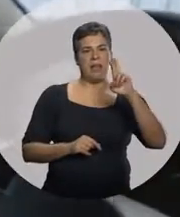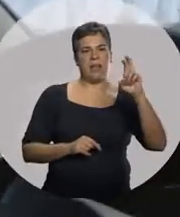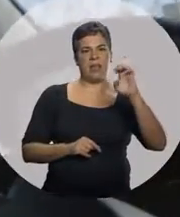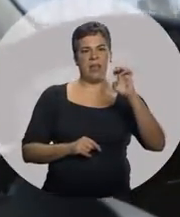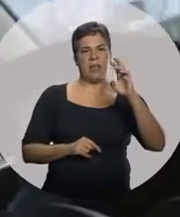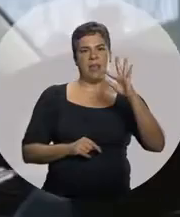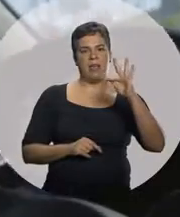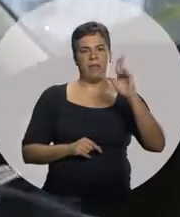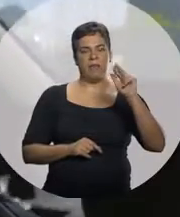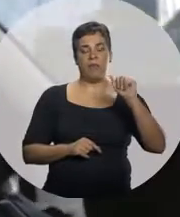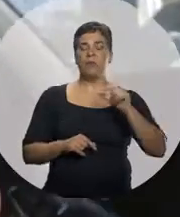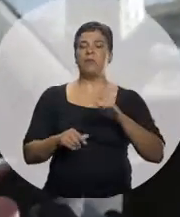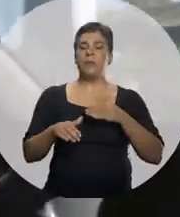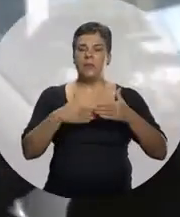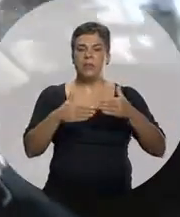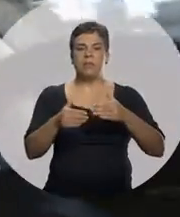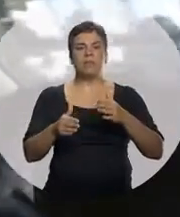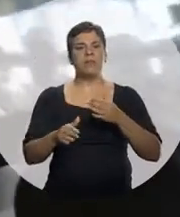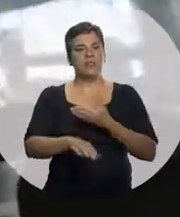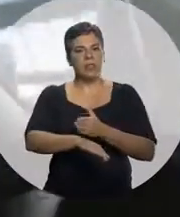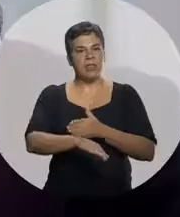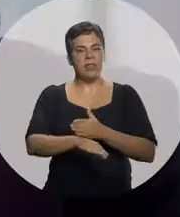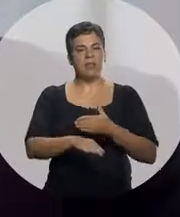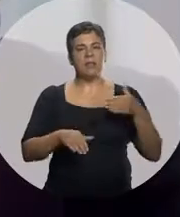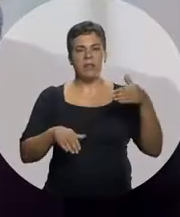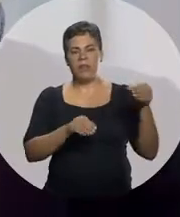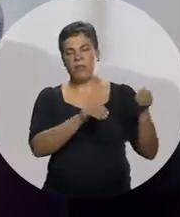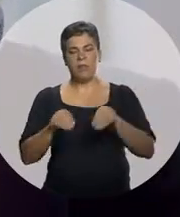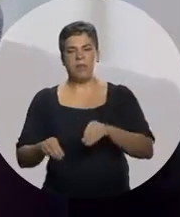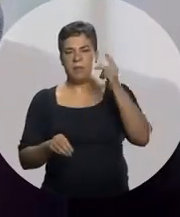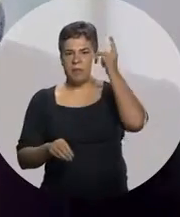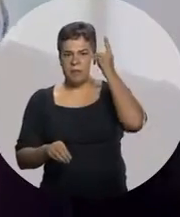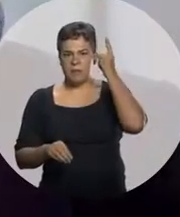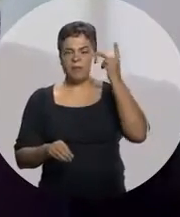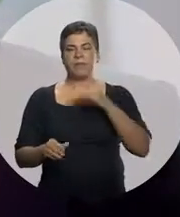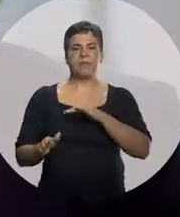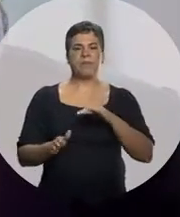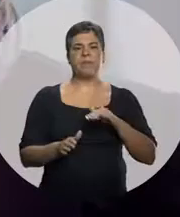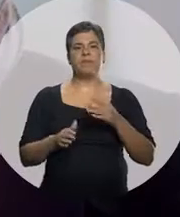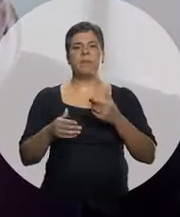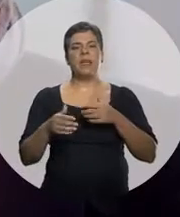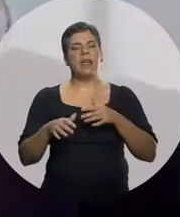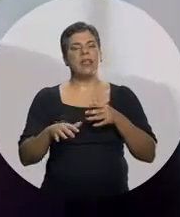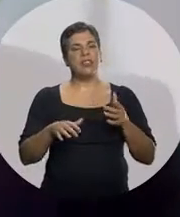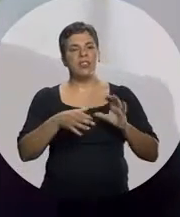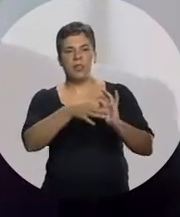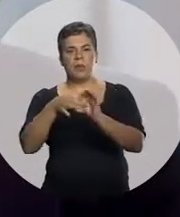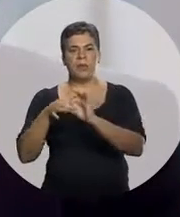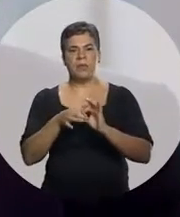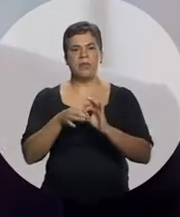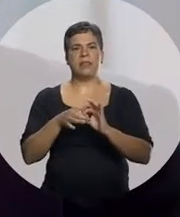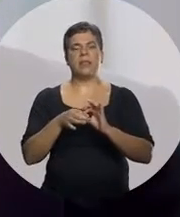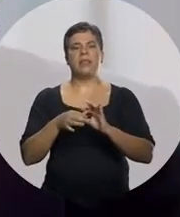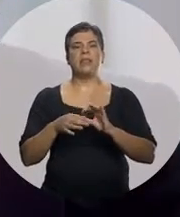no programa de trainee e aí vim morar em São Paulo Além do programa de aprendizagem Que a gente tem parceria com várias instituições Mas a nossa